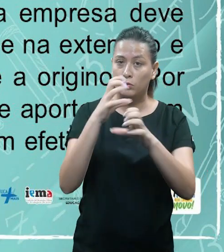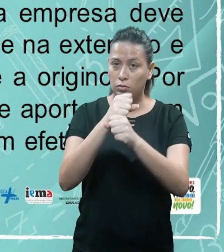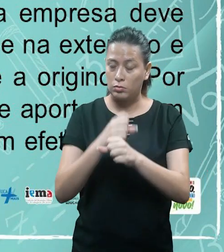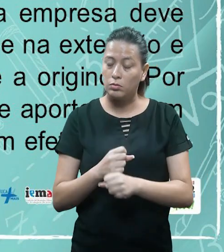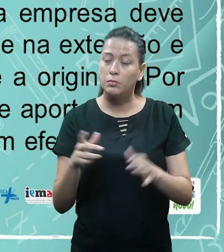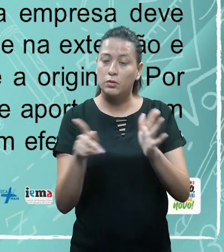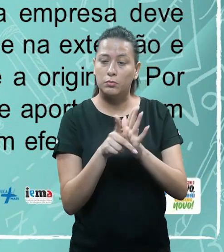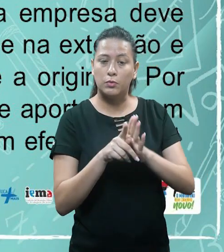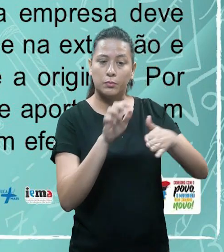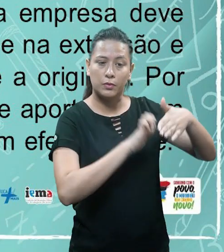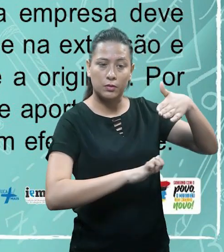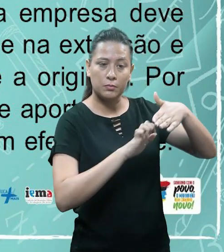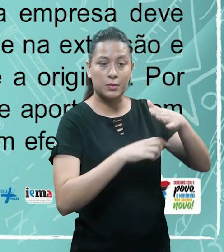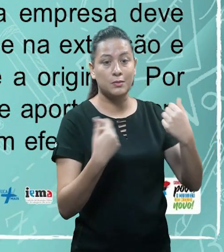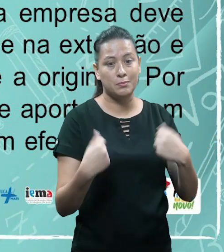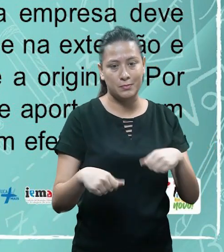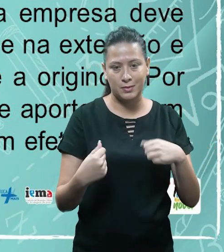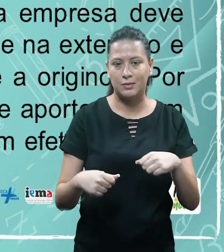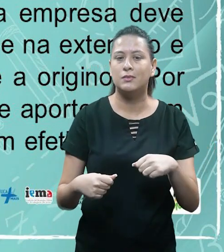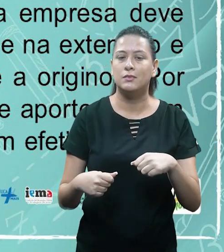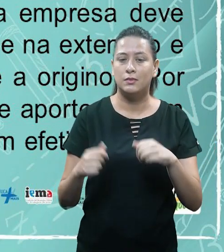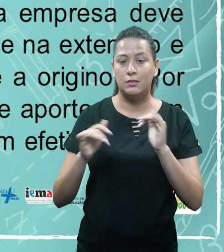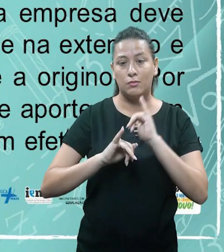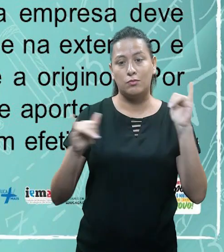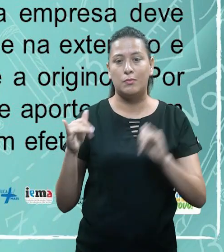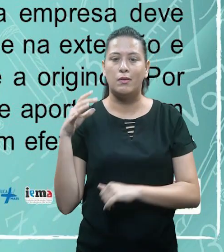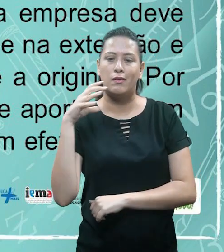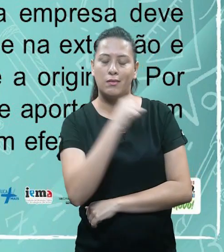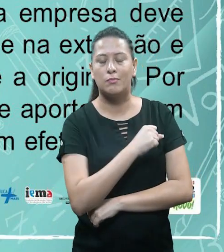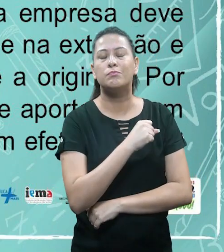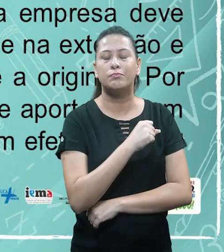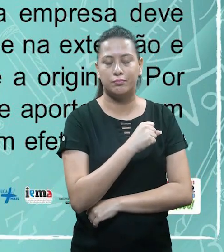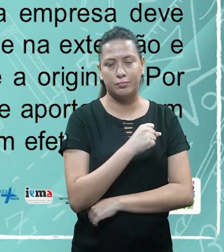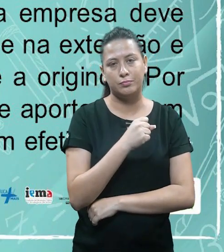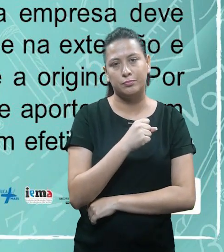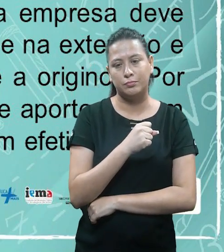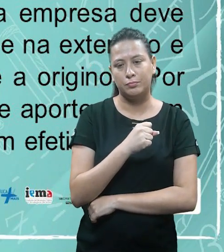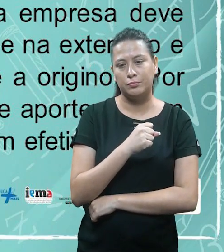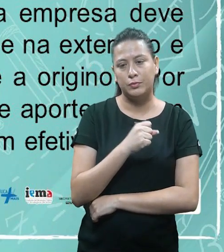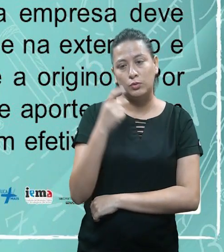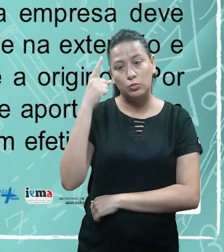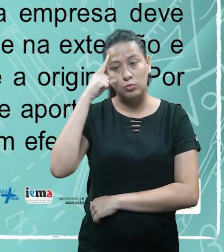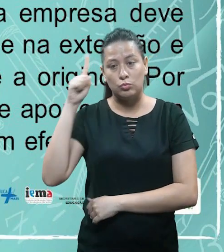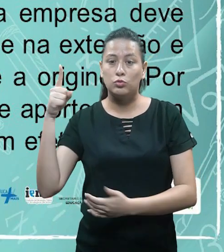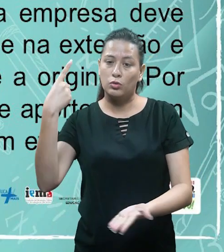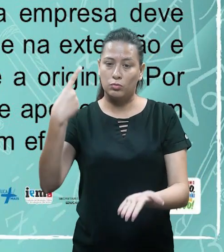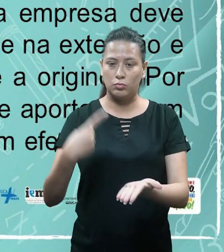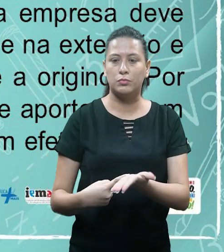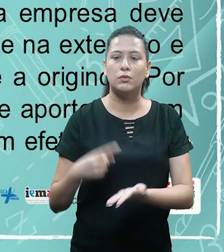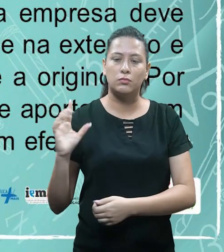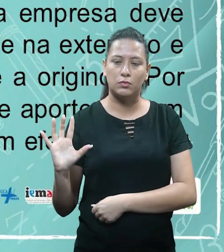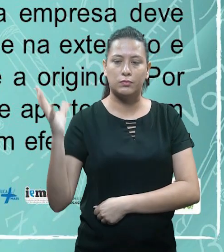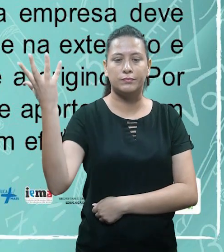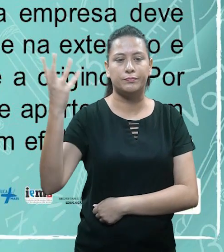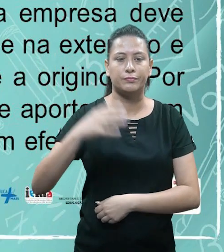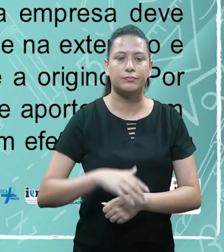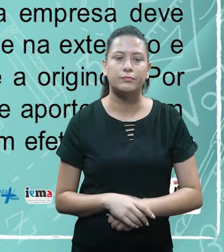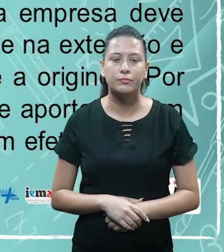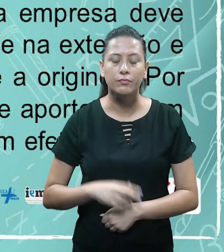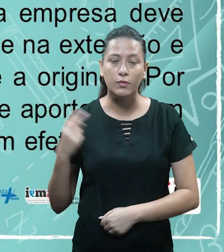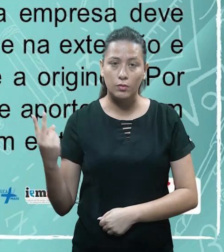empresa deve ser feita de imediato ao período em ocorreu e na extensão e valores corretos,